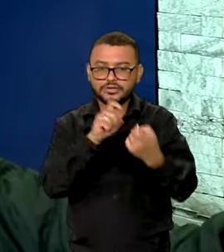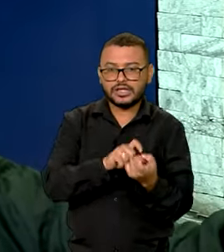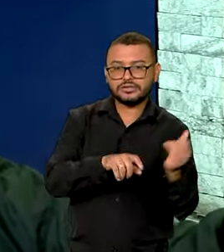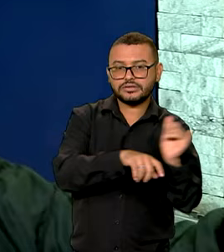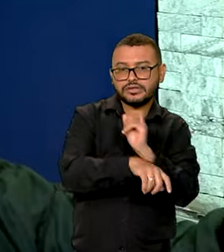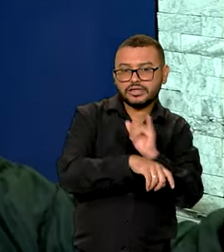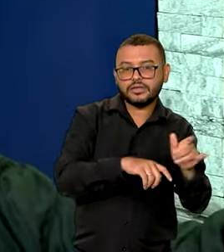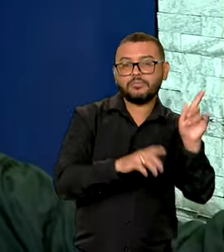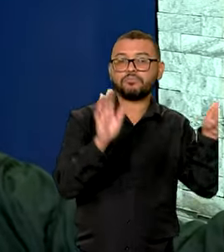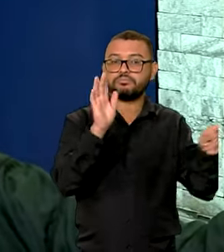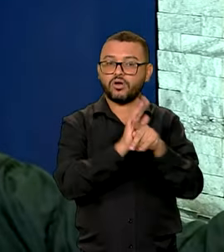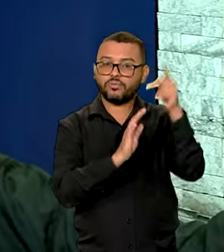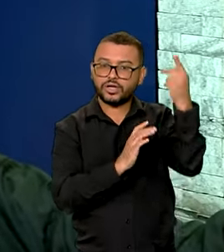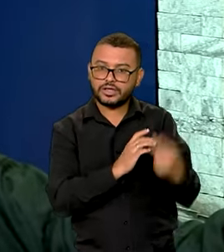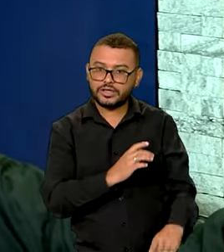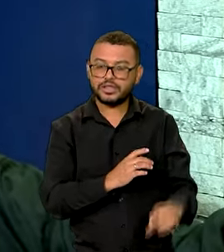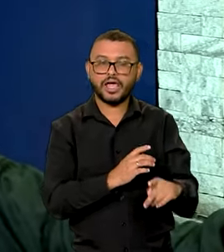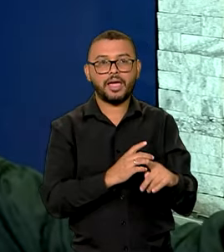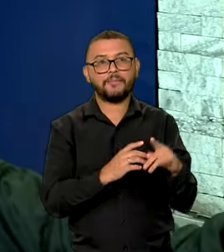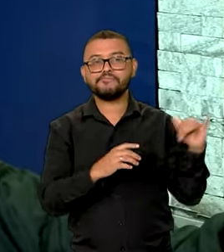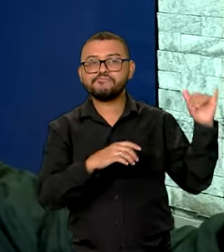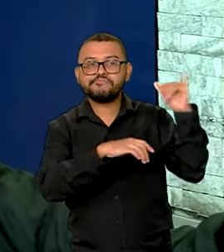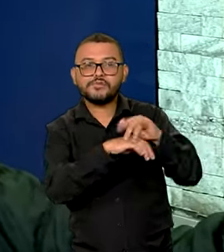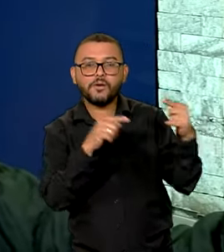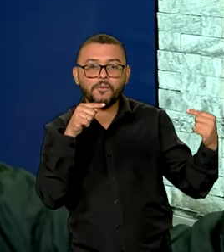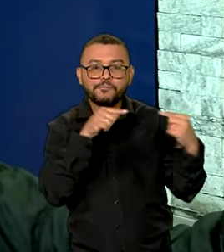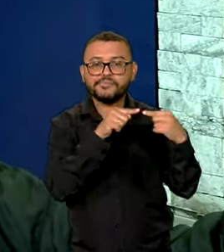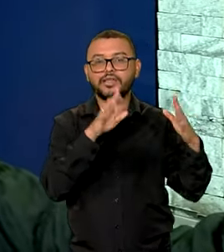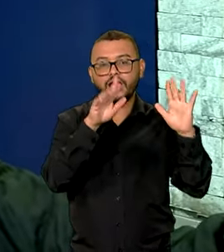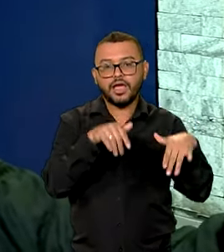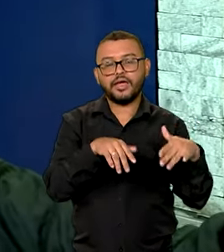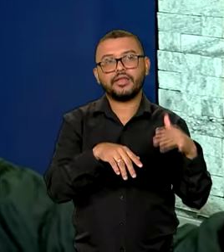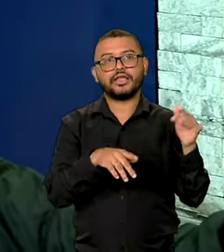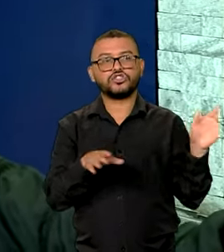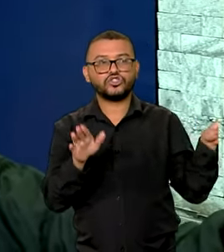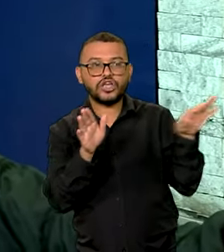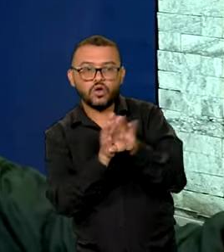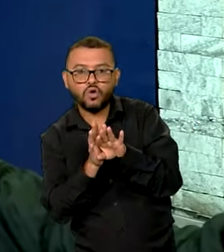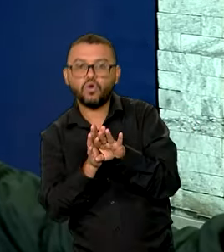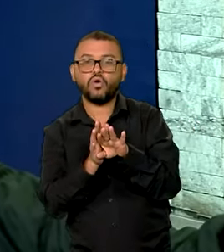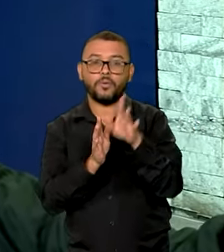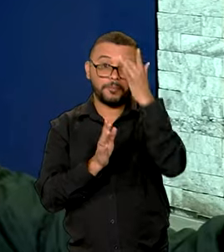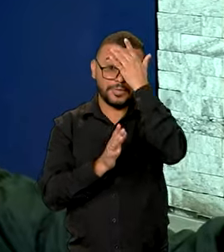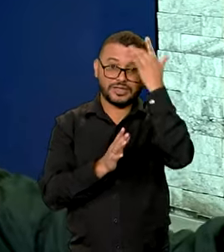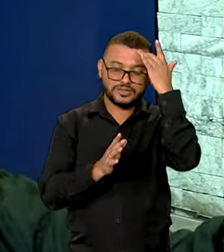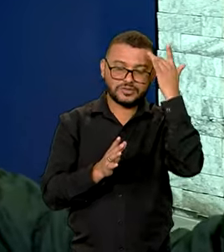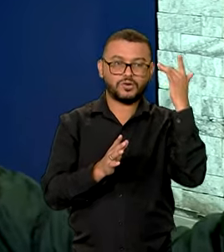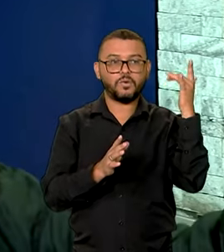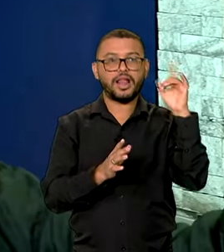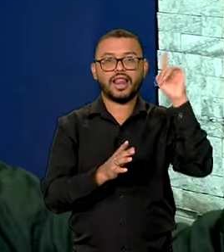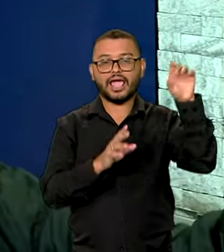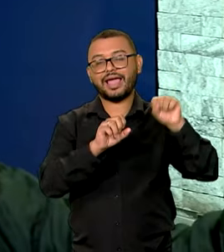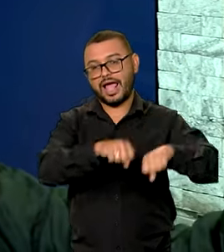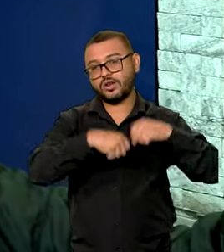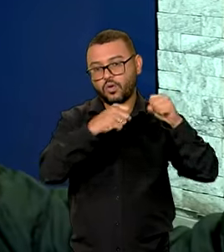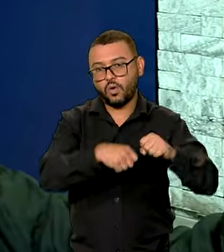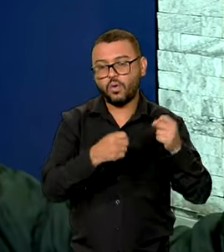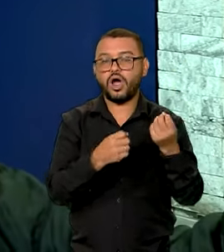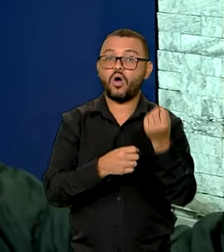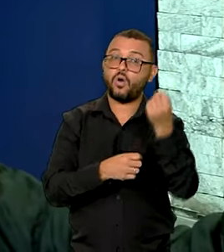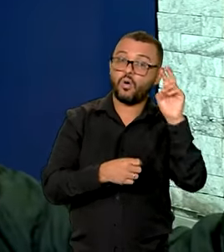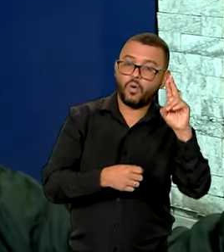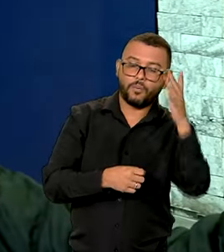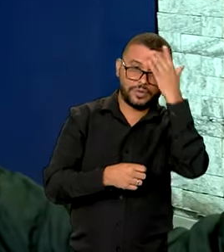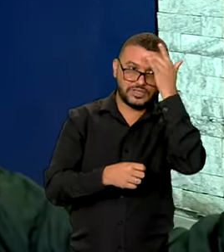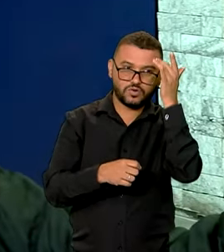manter essa operação de aeroporto como um todo. Então, a chegada, tanto dos passageiros que desembarcam lá em Canoas, quanto o